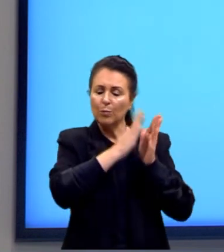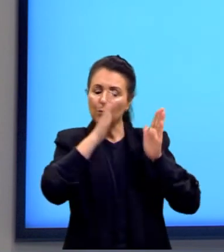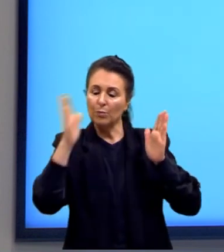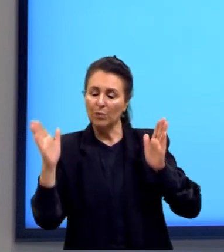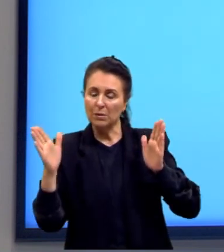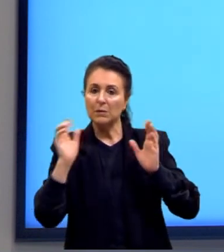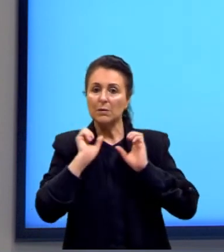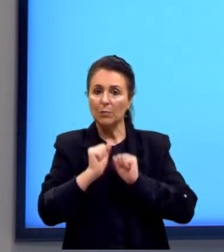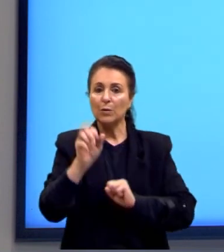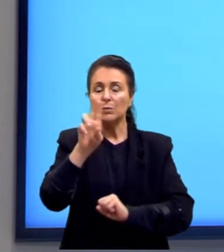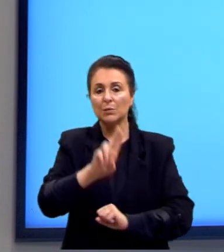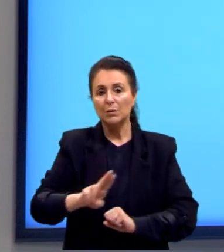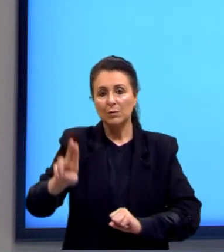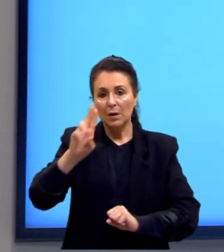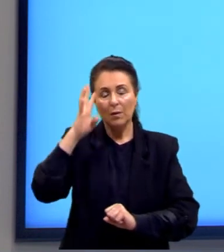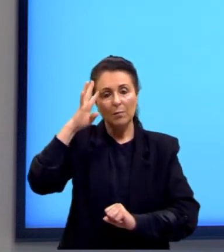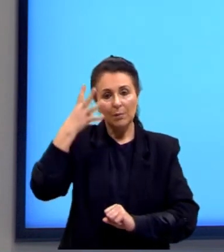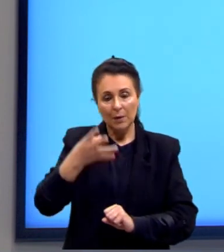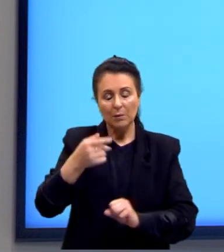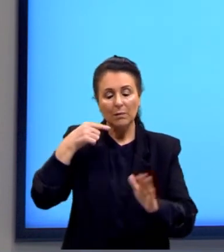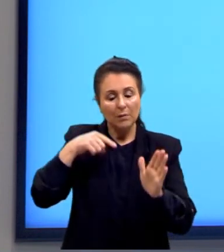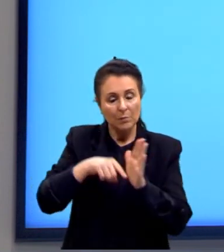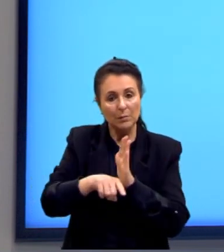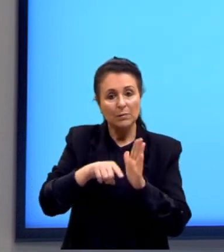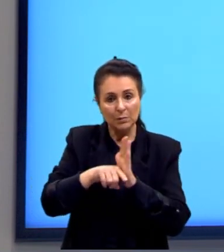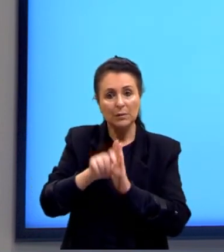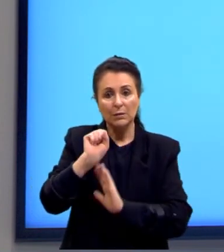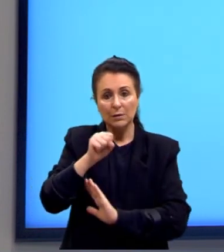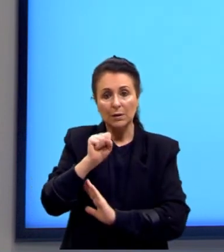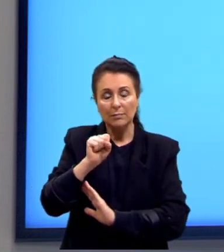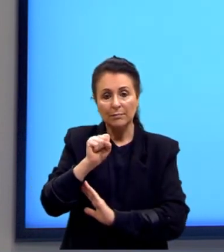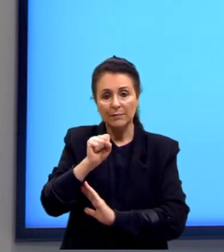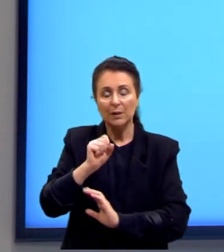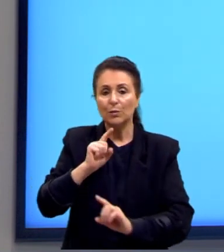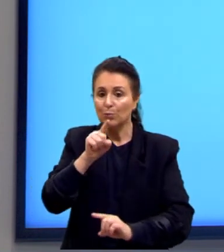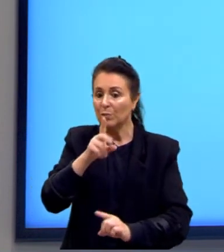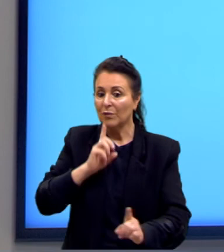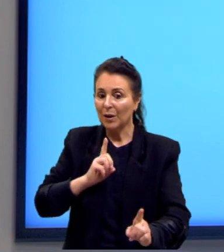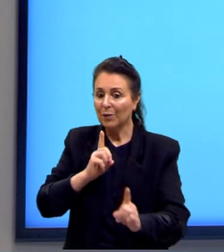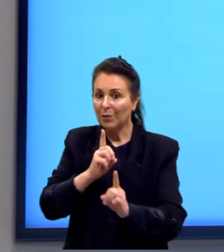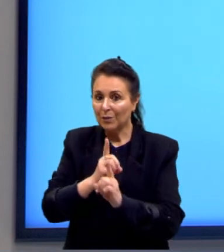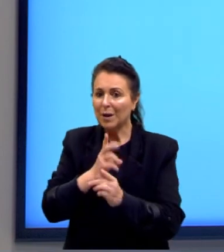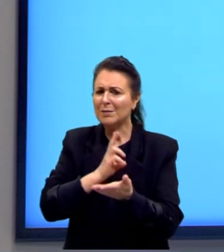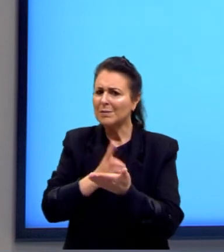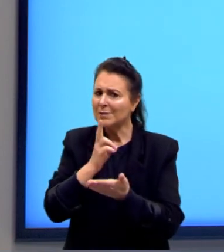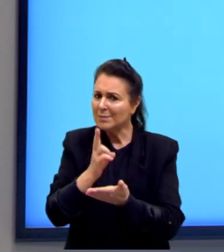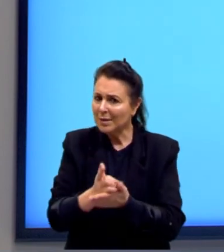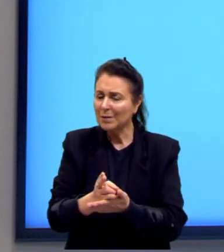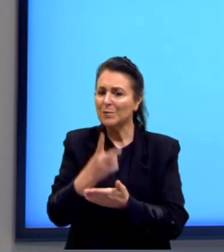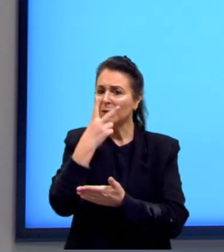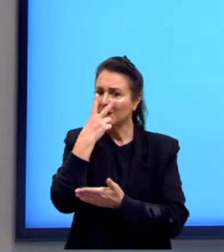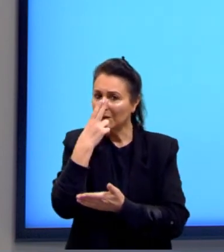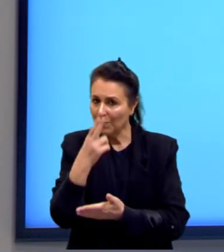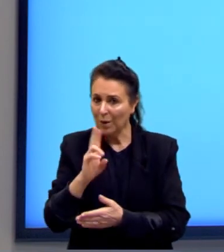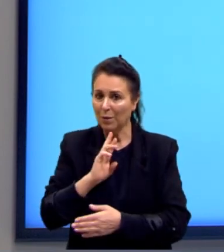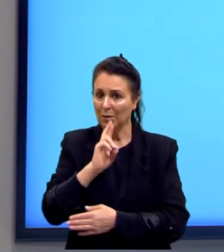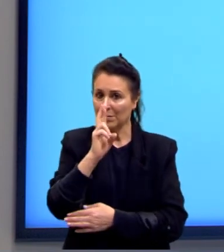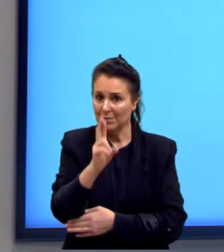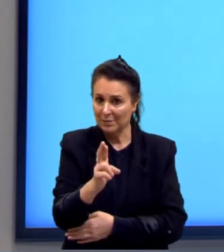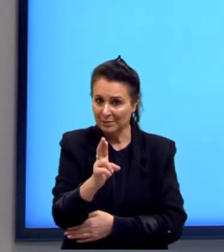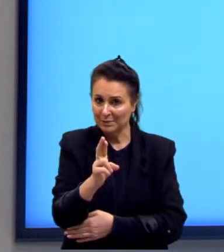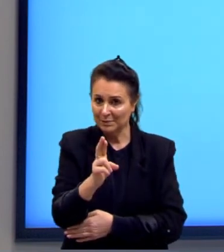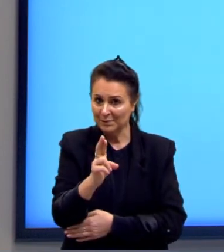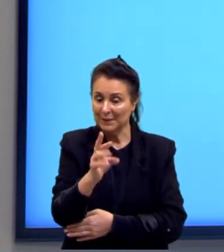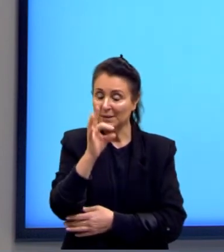vocês podem utilizar para resolver as questões que vão chegar sempre no mesmo resultado, tá? Sendo o resultado